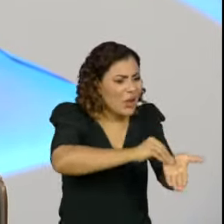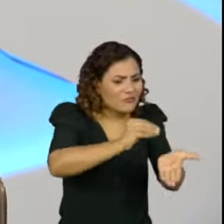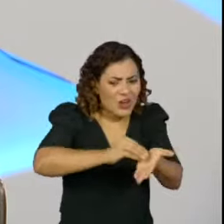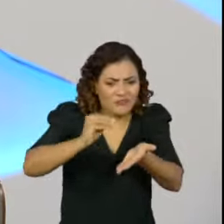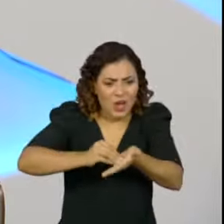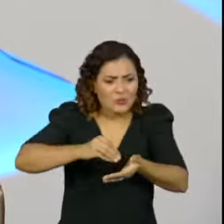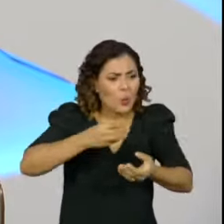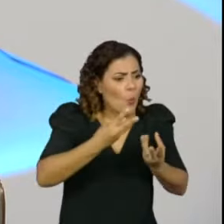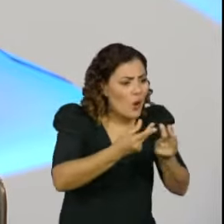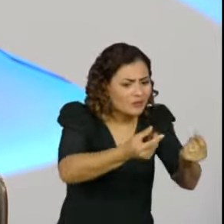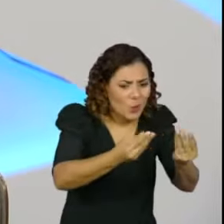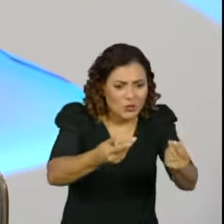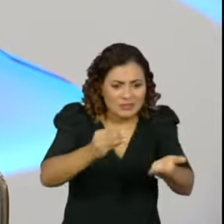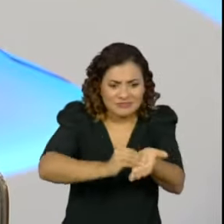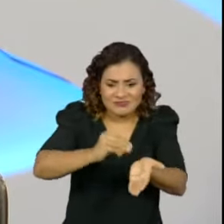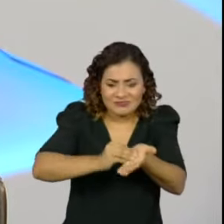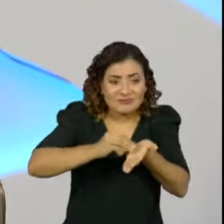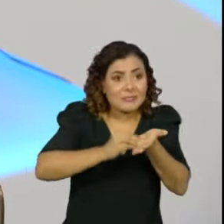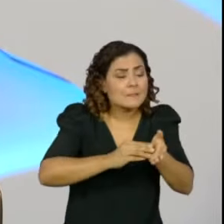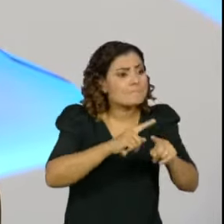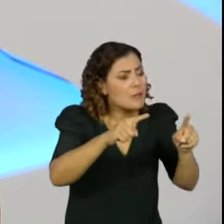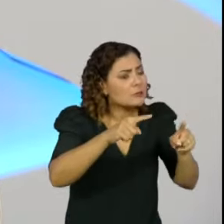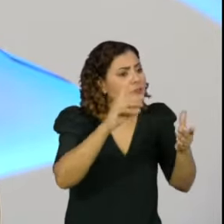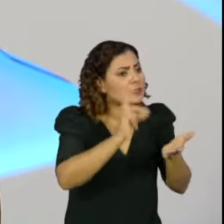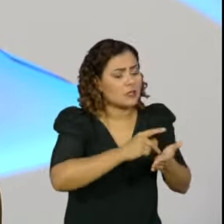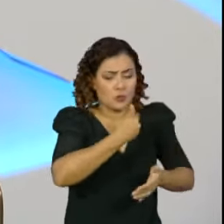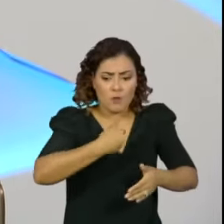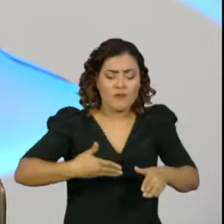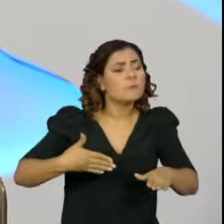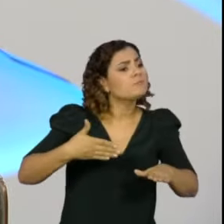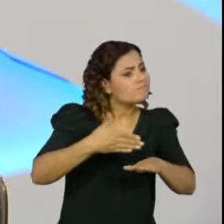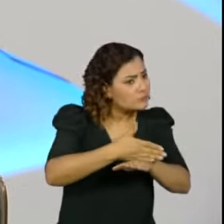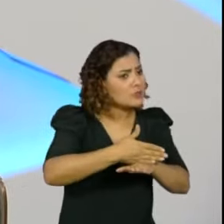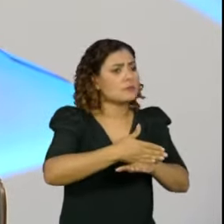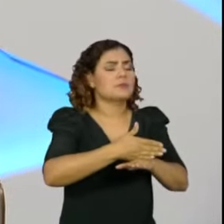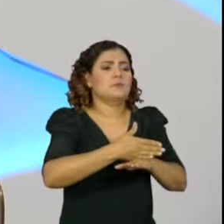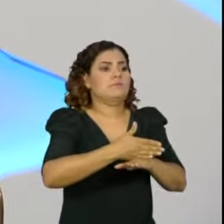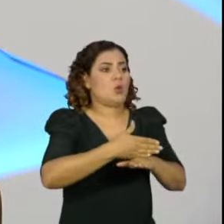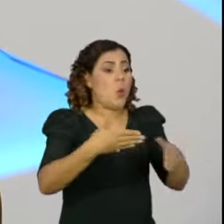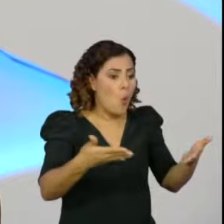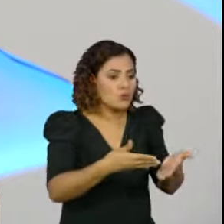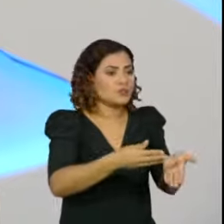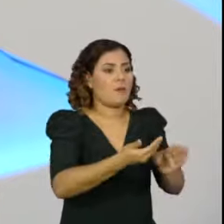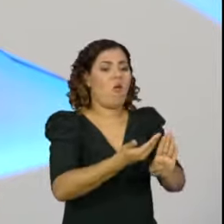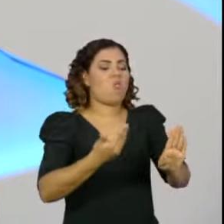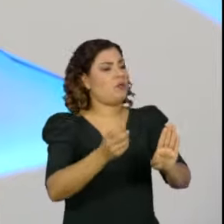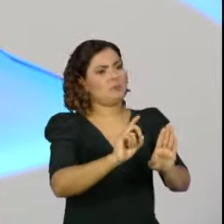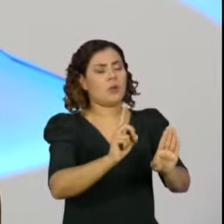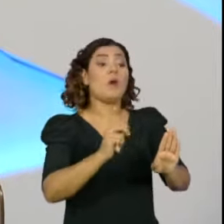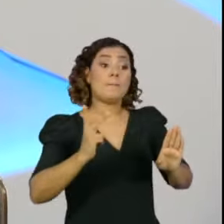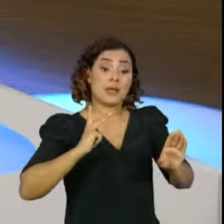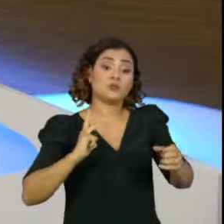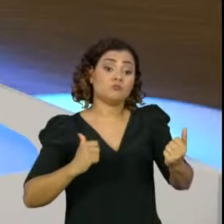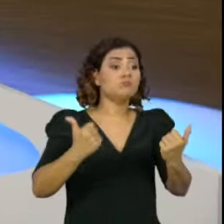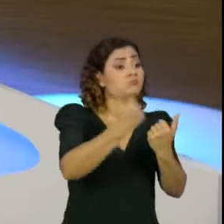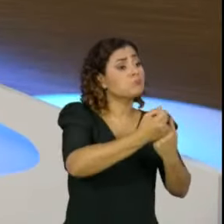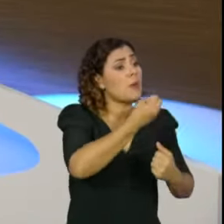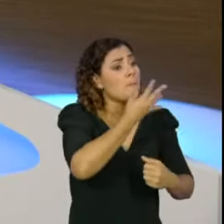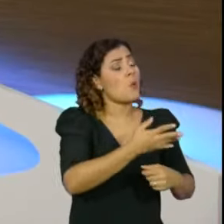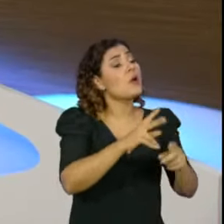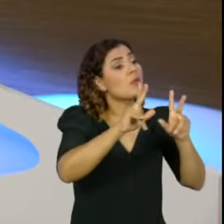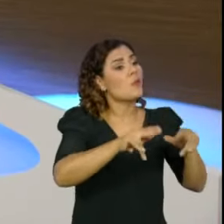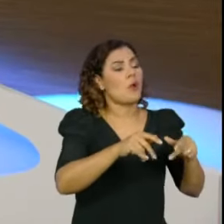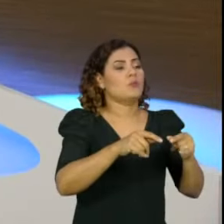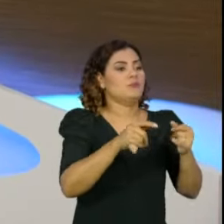privatização de tudo e de não participação do Estado não é uma lógica boa. A lógica da privatização é boa, como é a privatização da